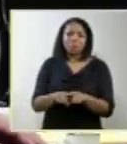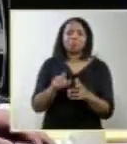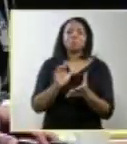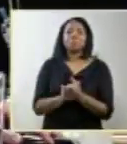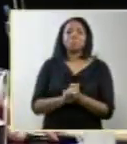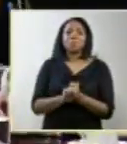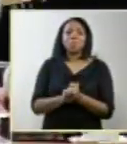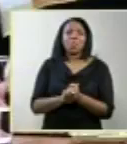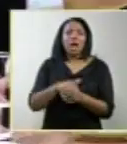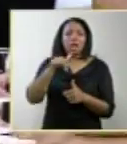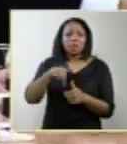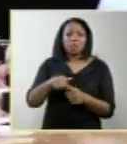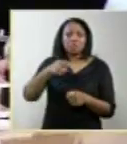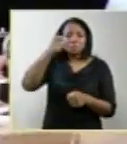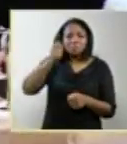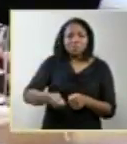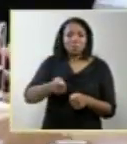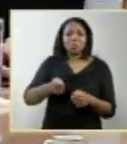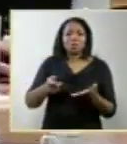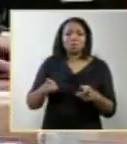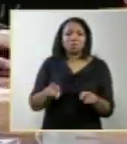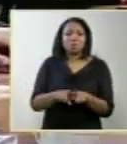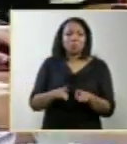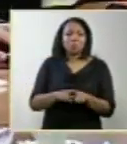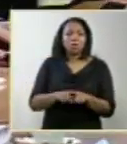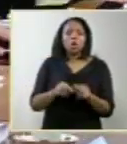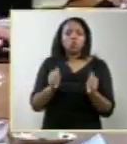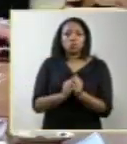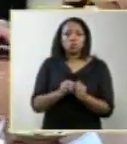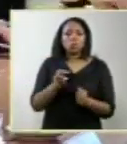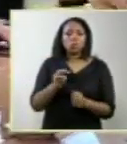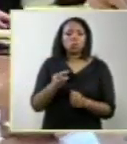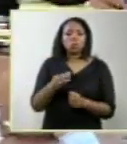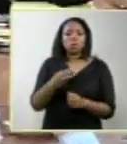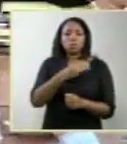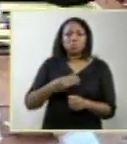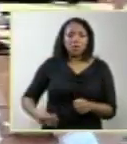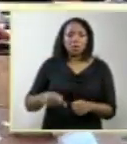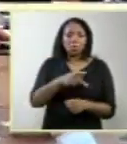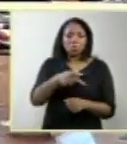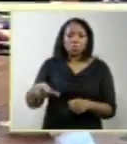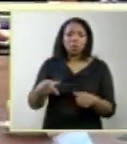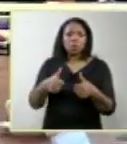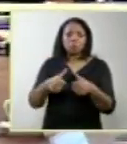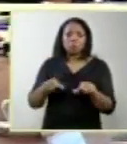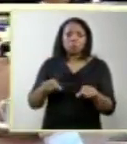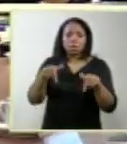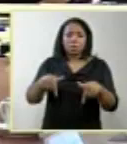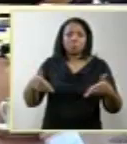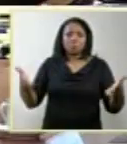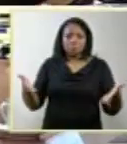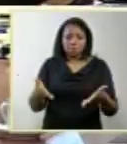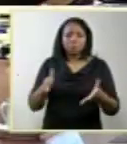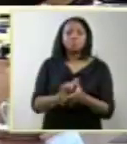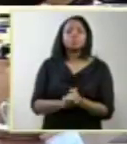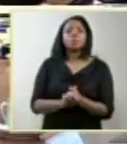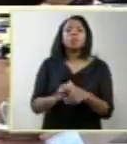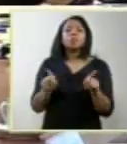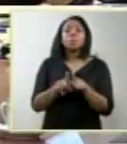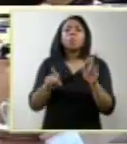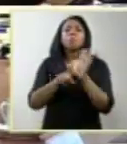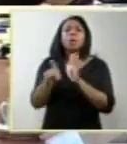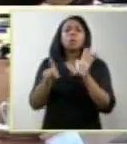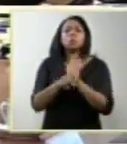Direito, o Tribunal, o Ministério Público e todos que estão aqui presentes. Também perguntas